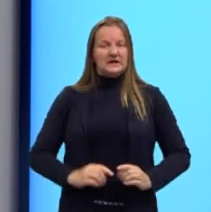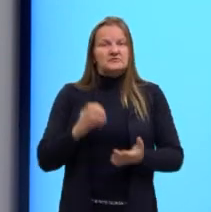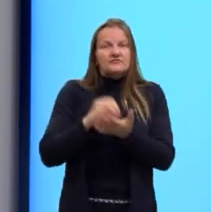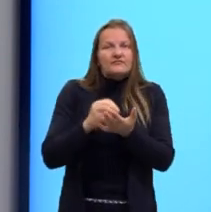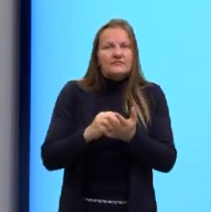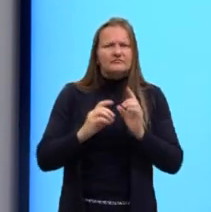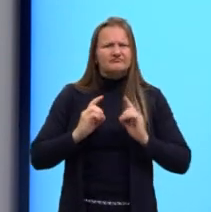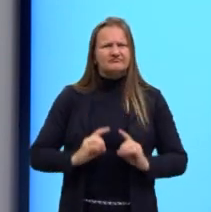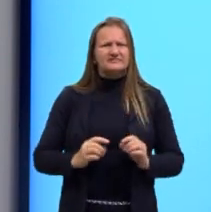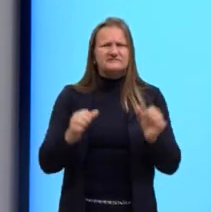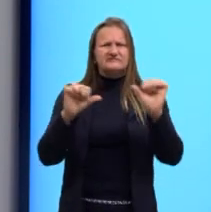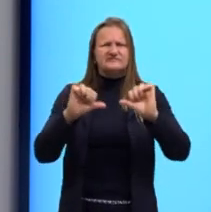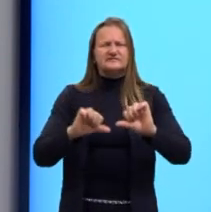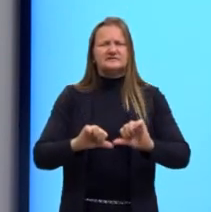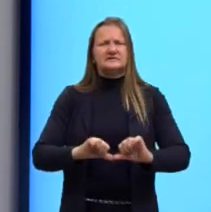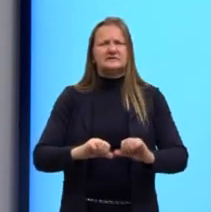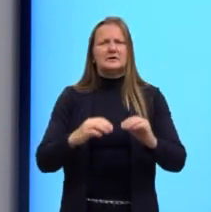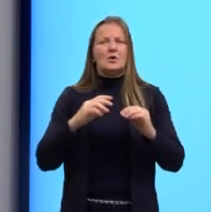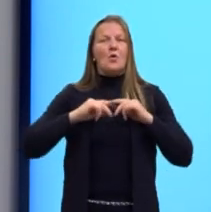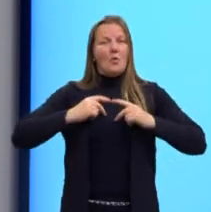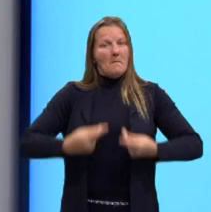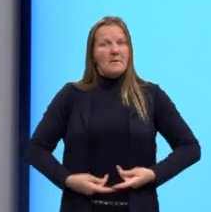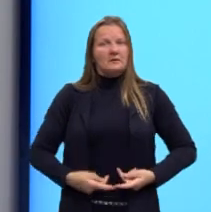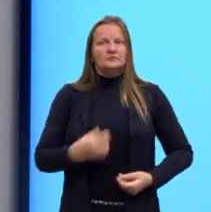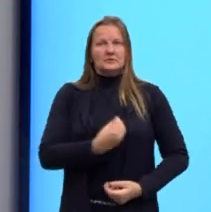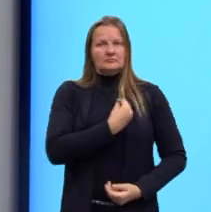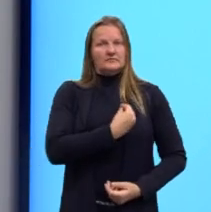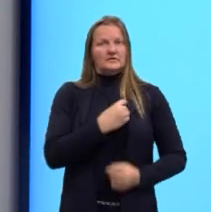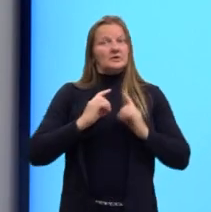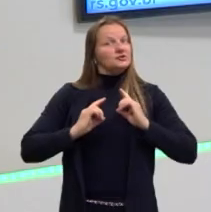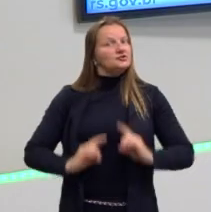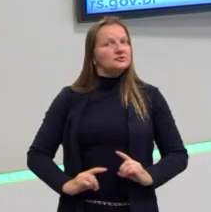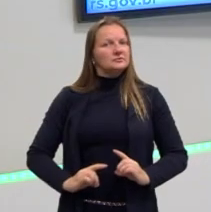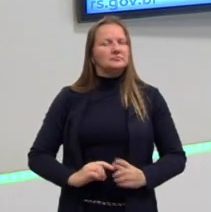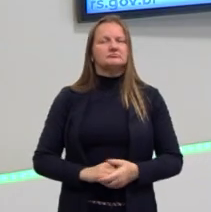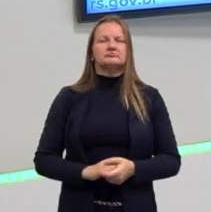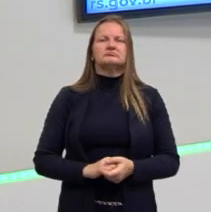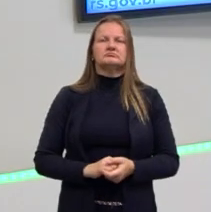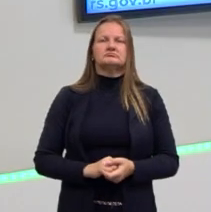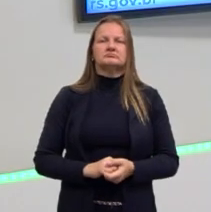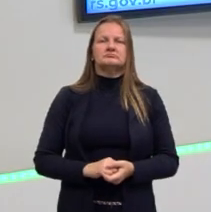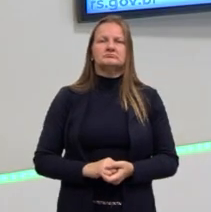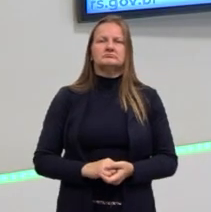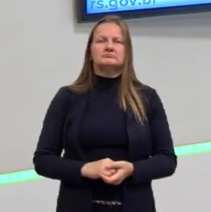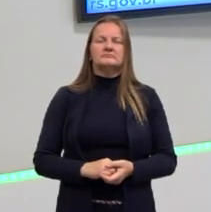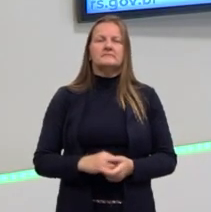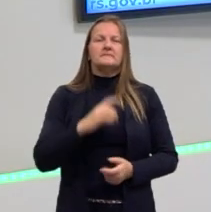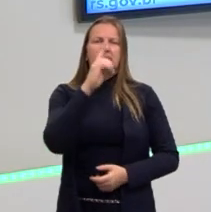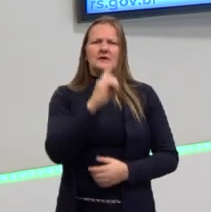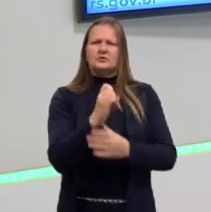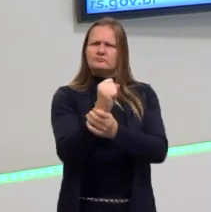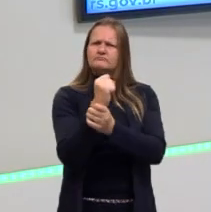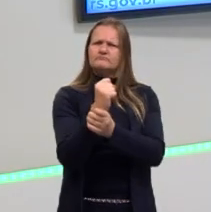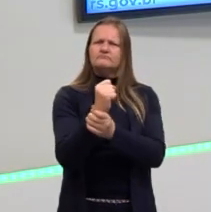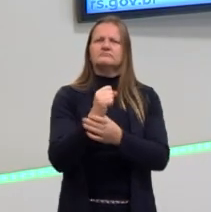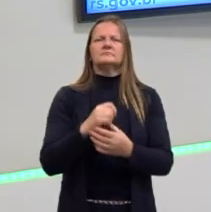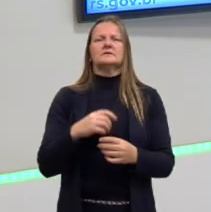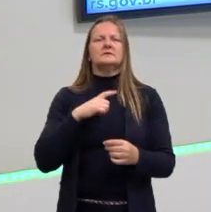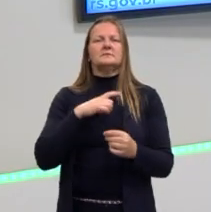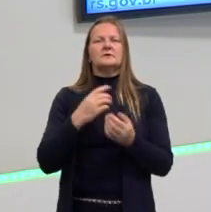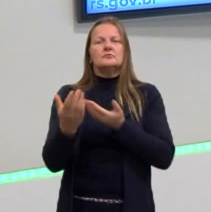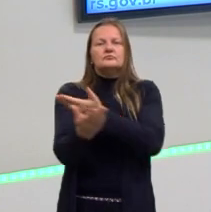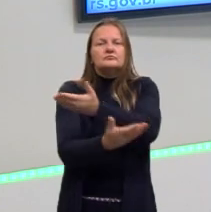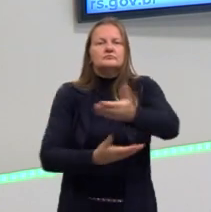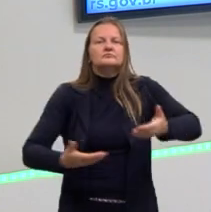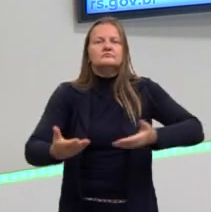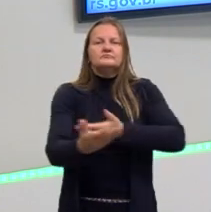nós somos seres humanos. Como fica essa questão? Olha só. Então, direito à segurança, de partilhar